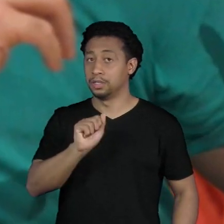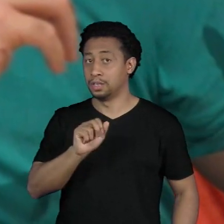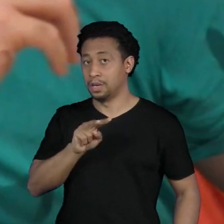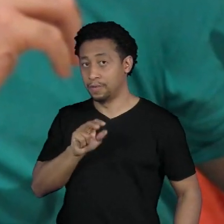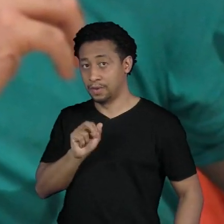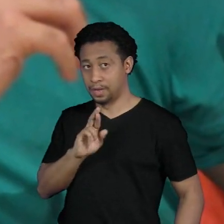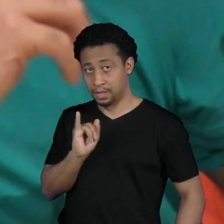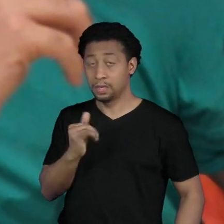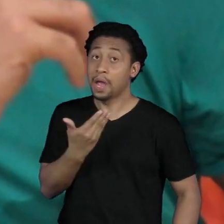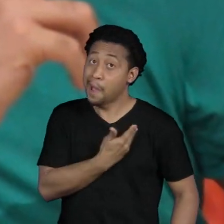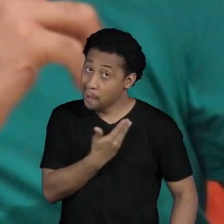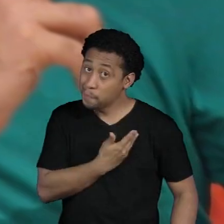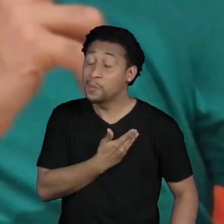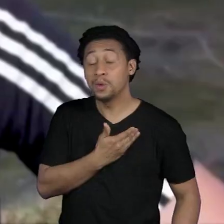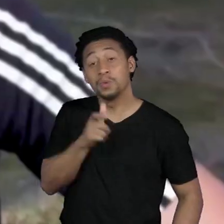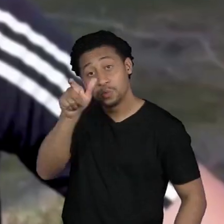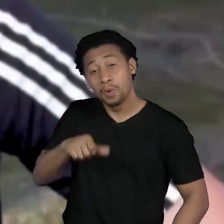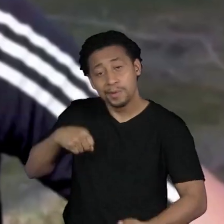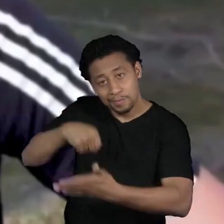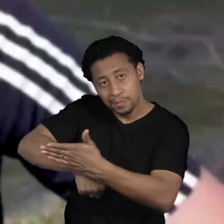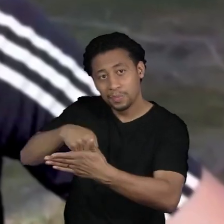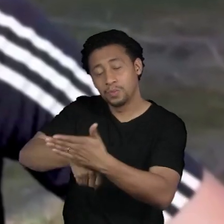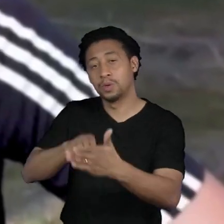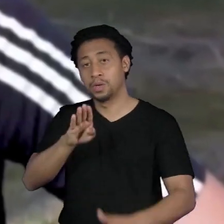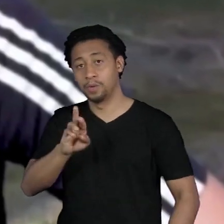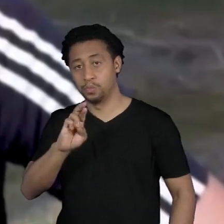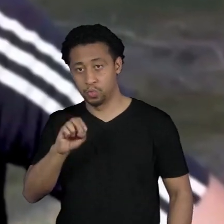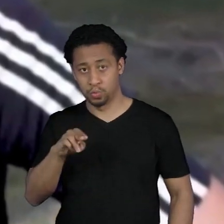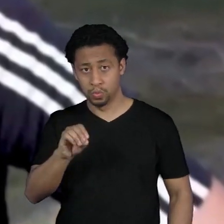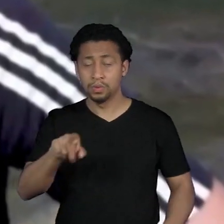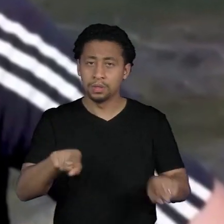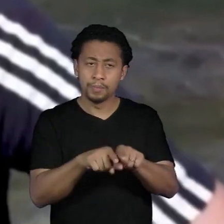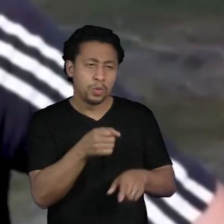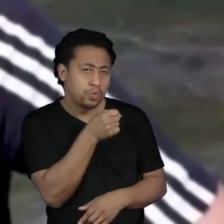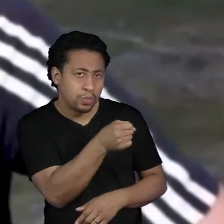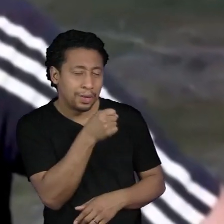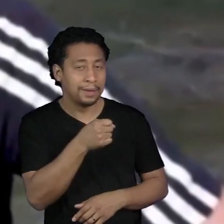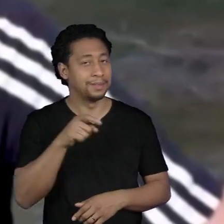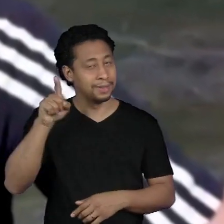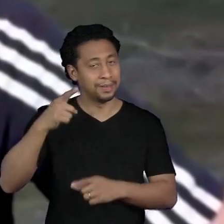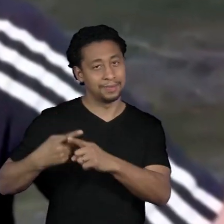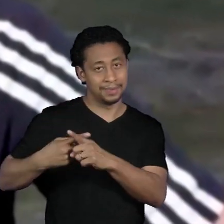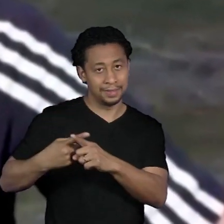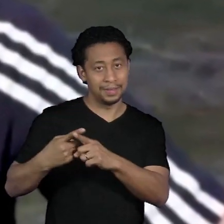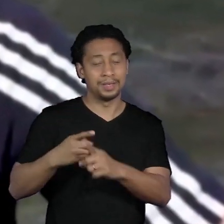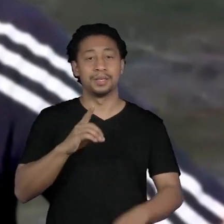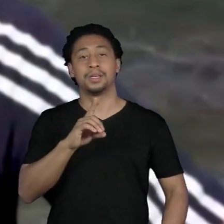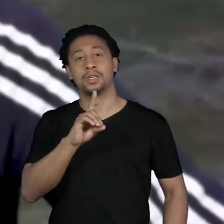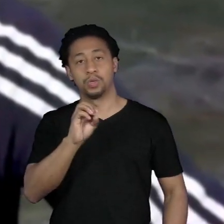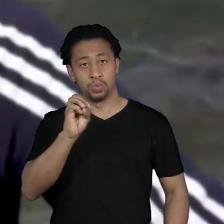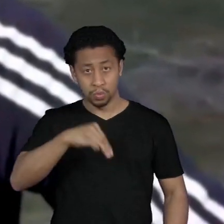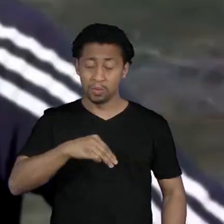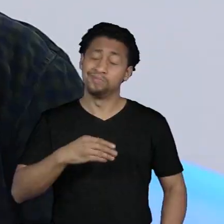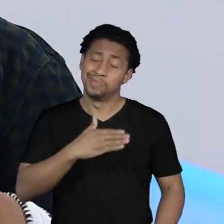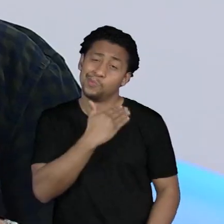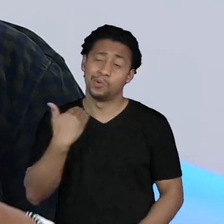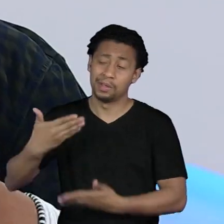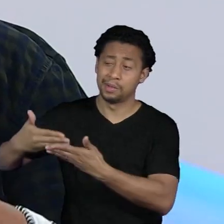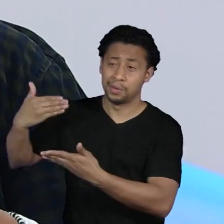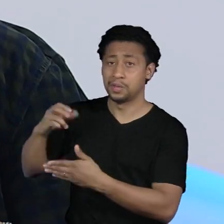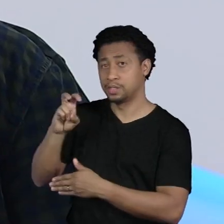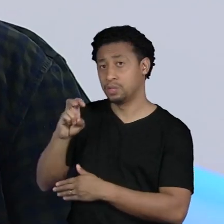amigo do indigenista Bruno Pereira e do jornalista inglês Dom Filipes assassinados em 5 de junho deste ano